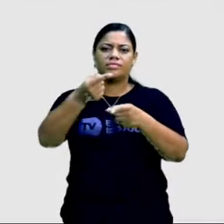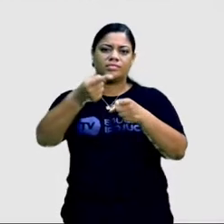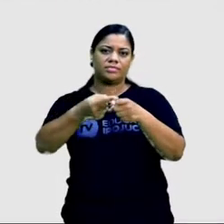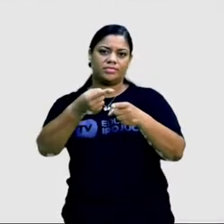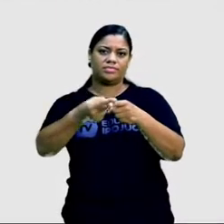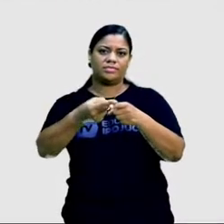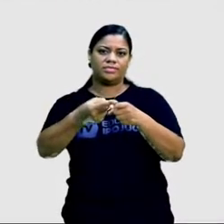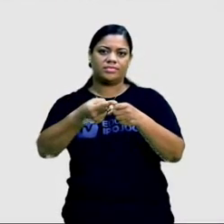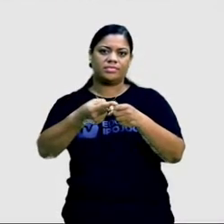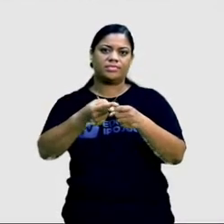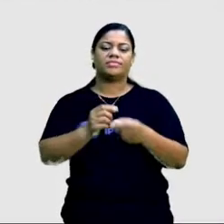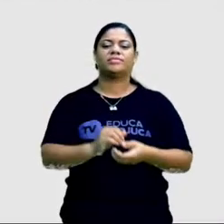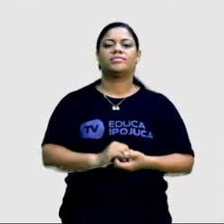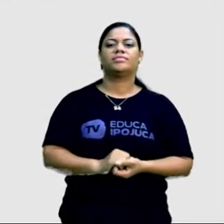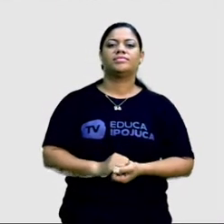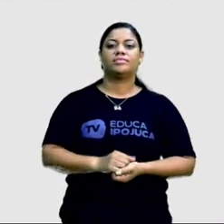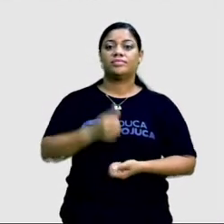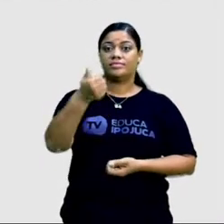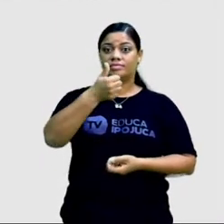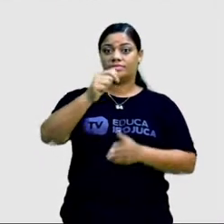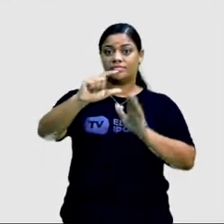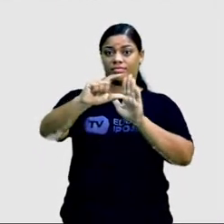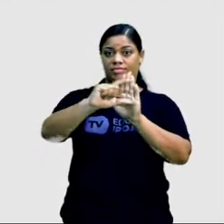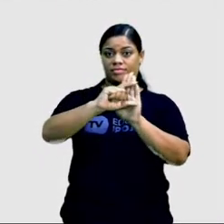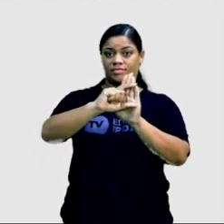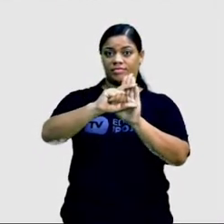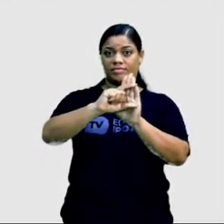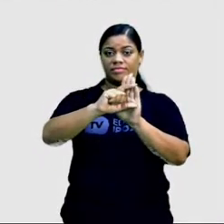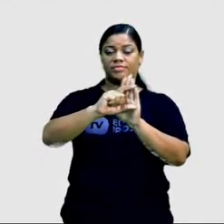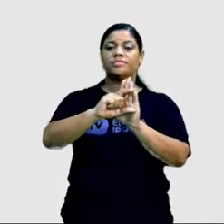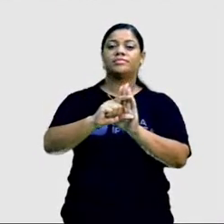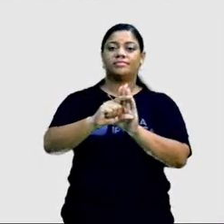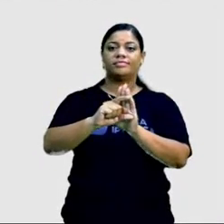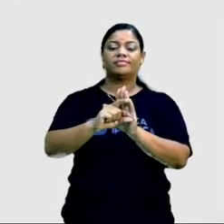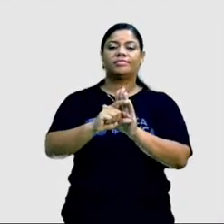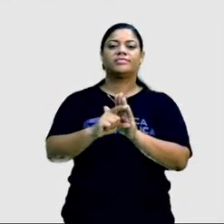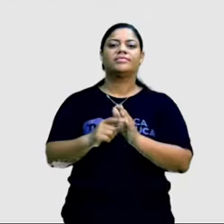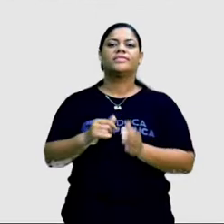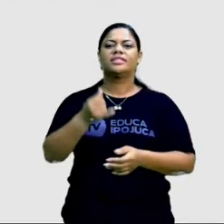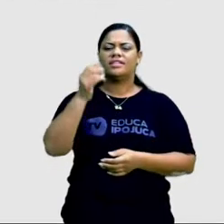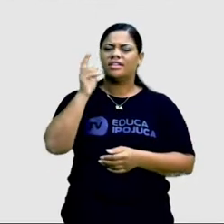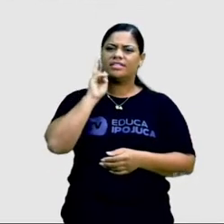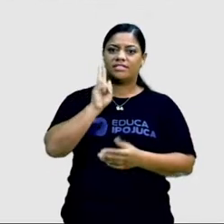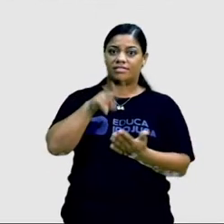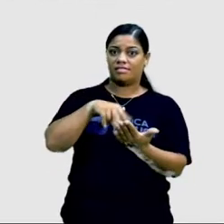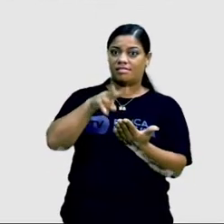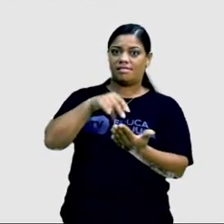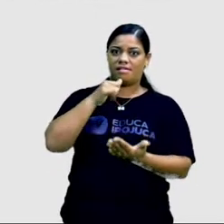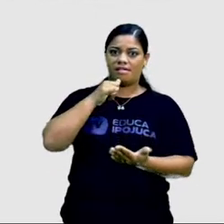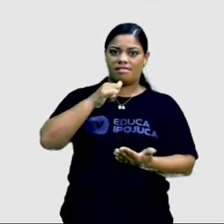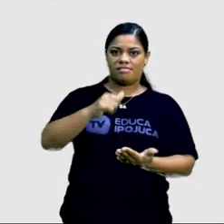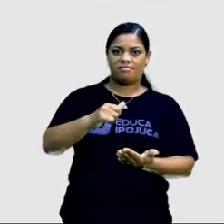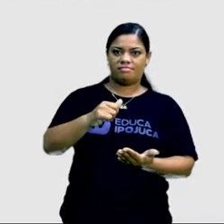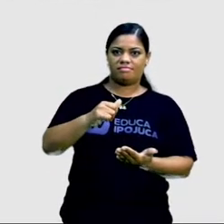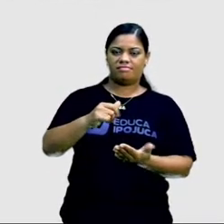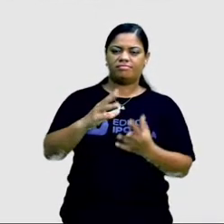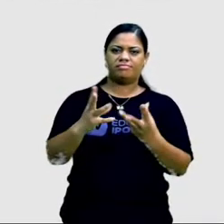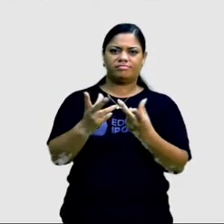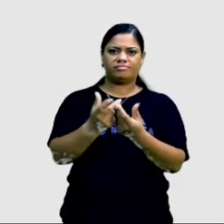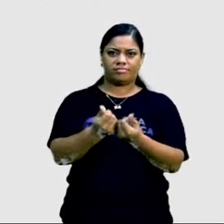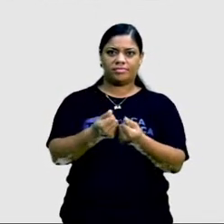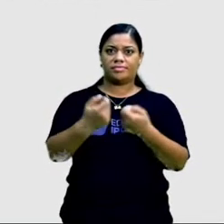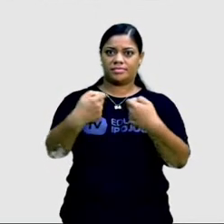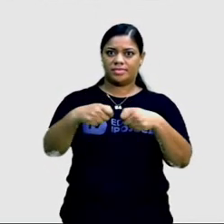por quê? Então, esse primeiro parágrafo, ele traz as informações principais da reportagem. Não necessariamente todas